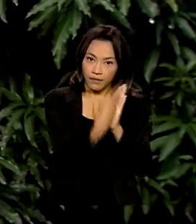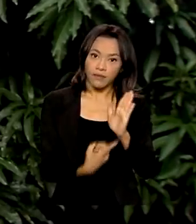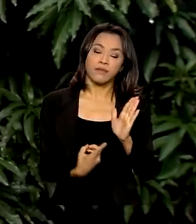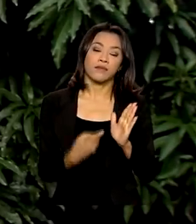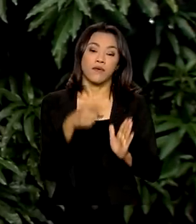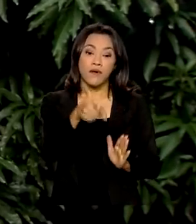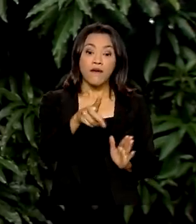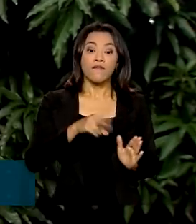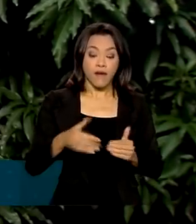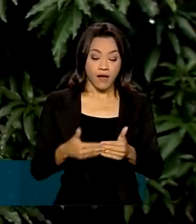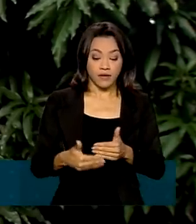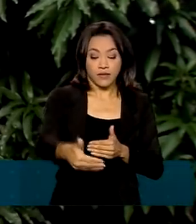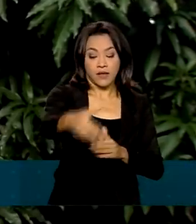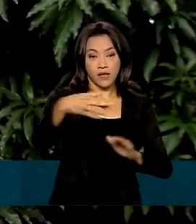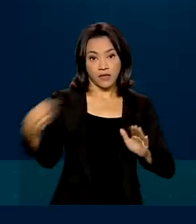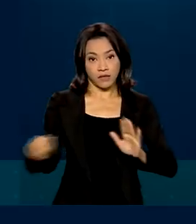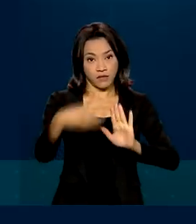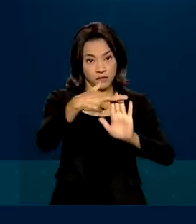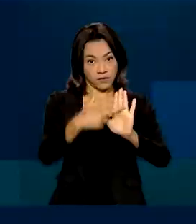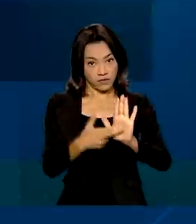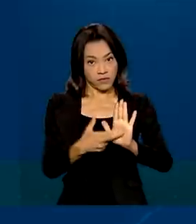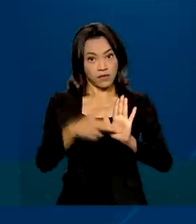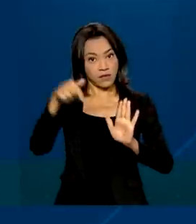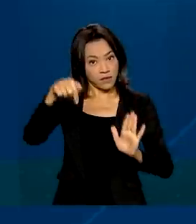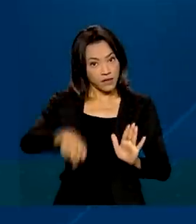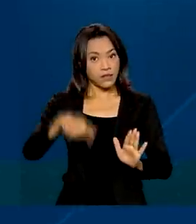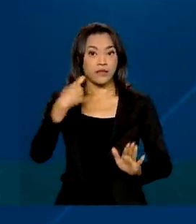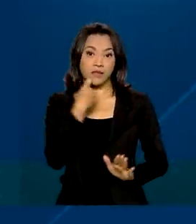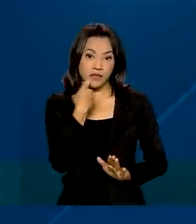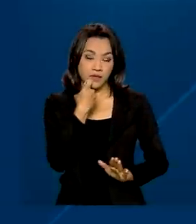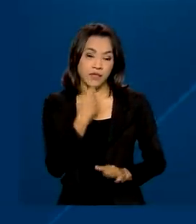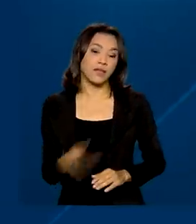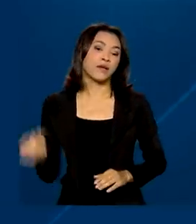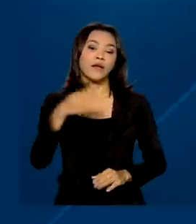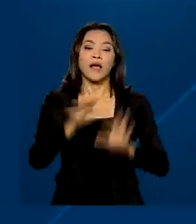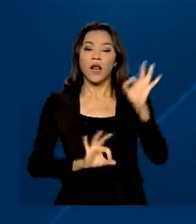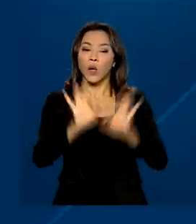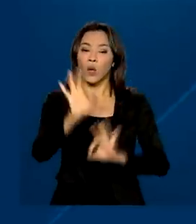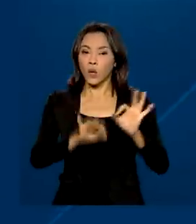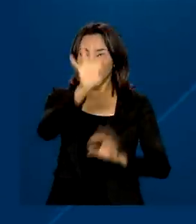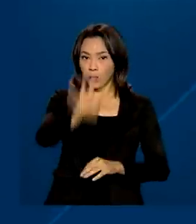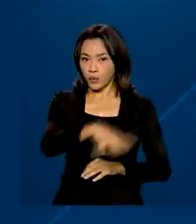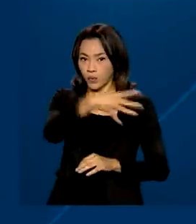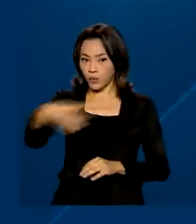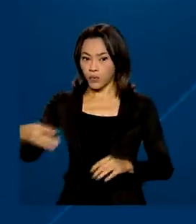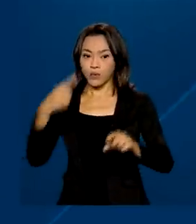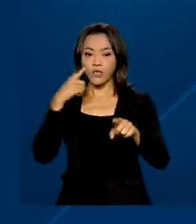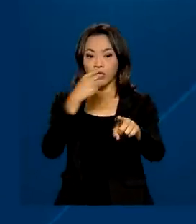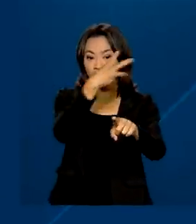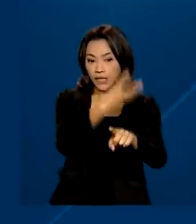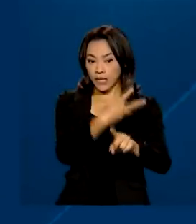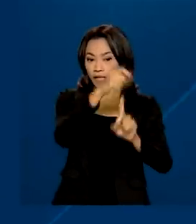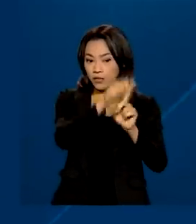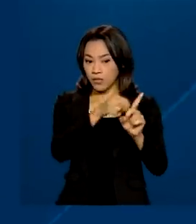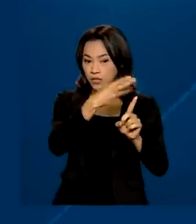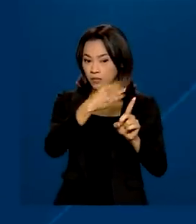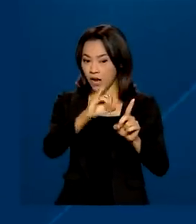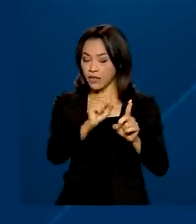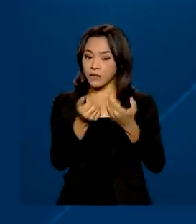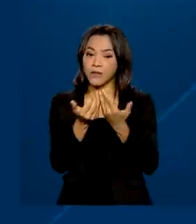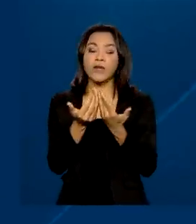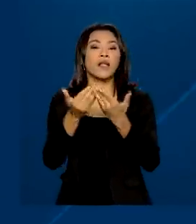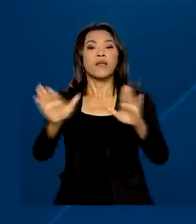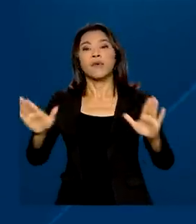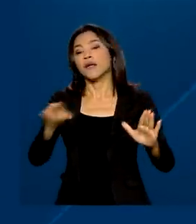sairá nesta sexta-feira. A Receita elaborou um cronograma. No dia 3 de março, haverá liberação dos